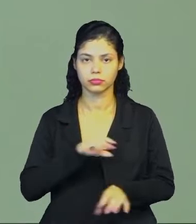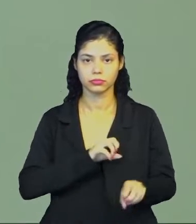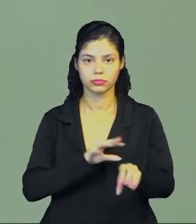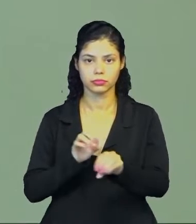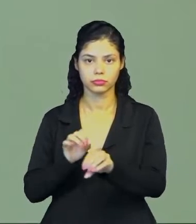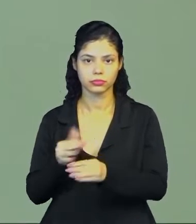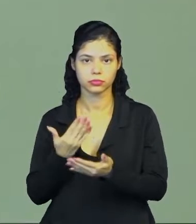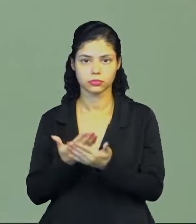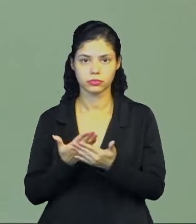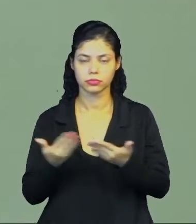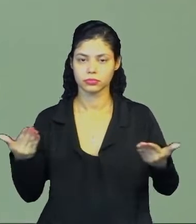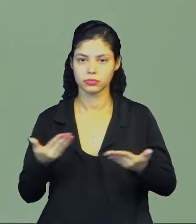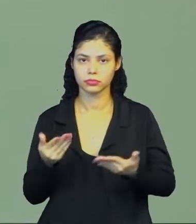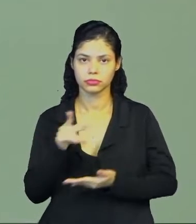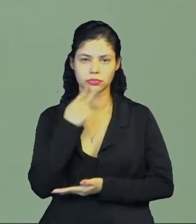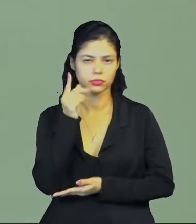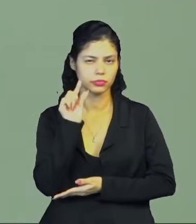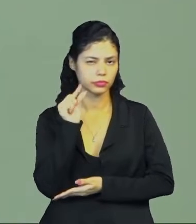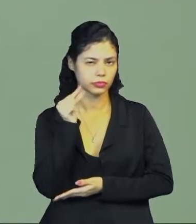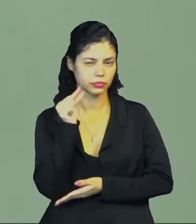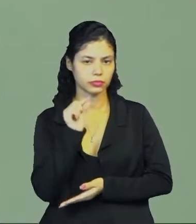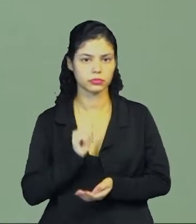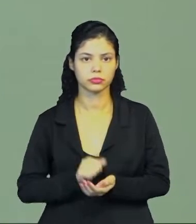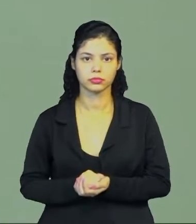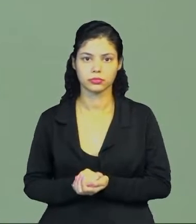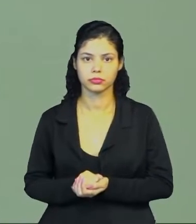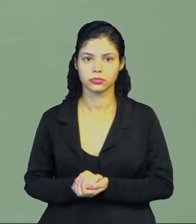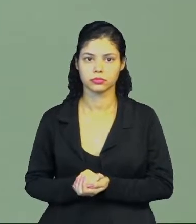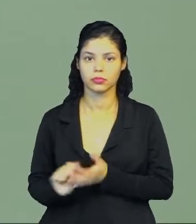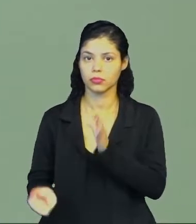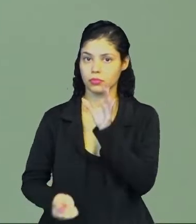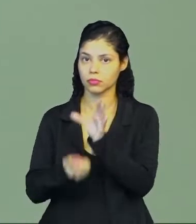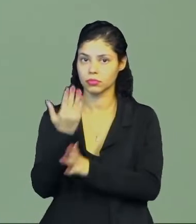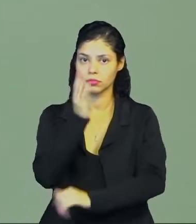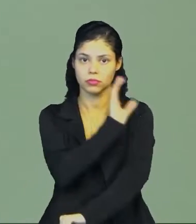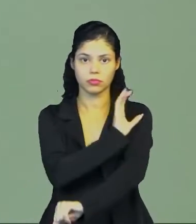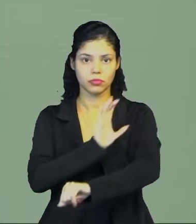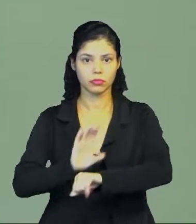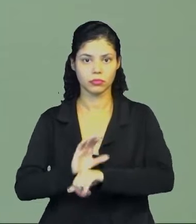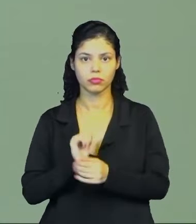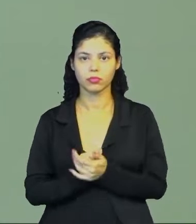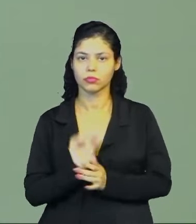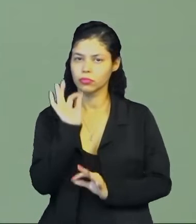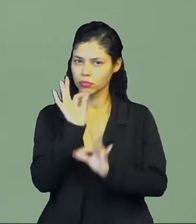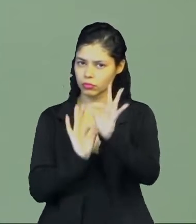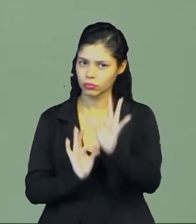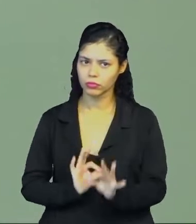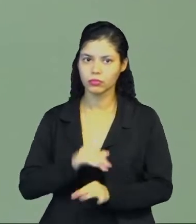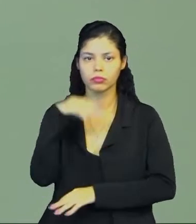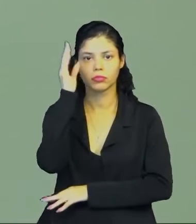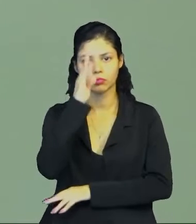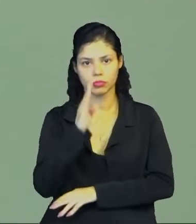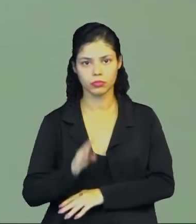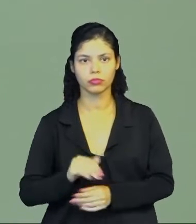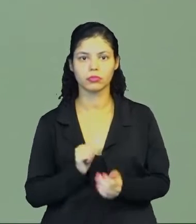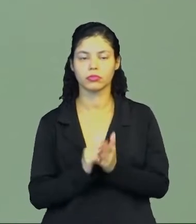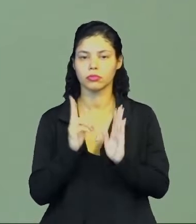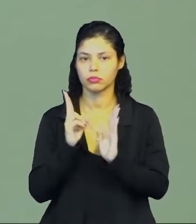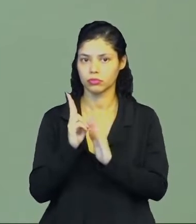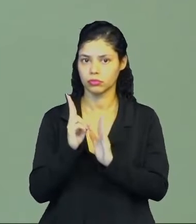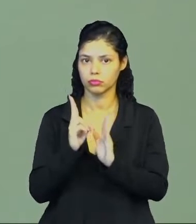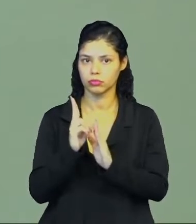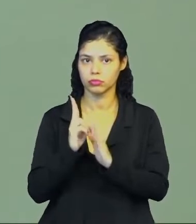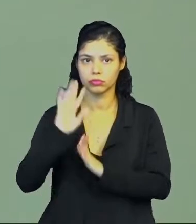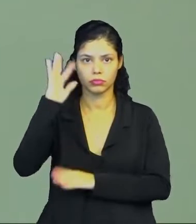aula de hoje nós vamos falar um pouquinho sobre as matrizes culturais e estéticas brasileiras, indígena,